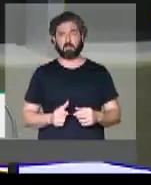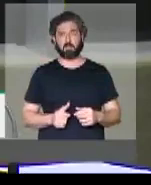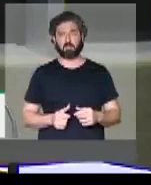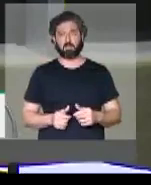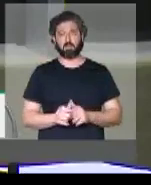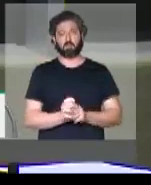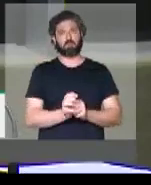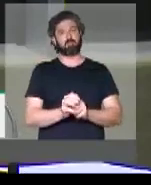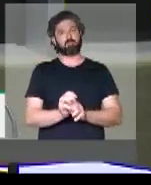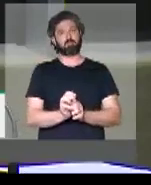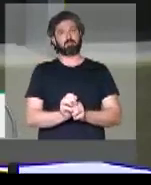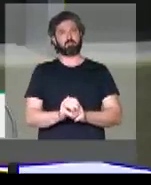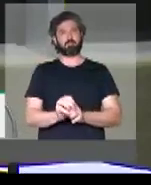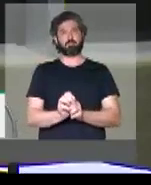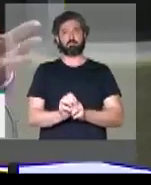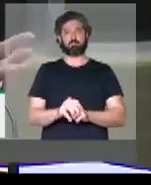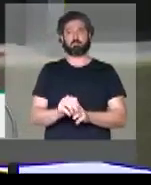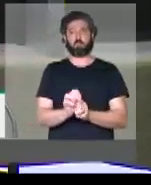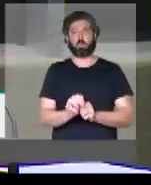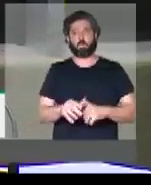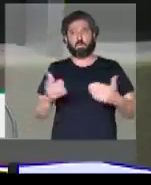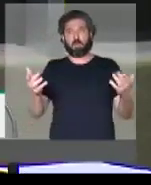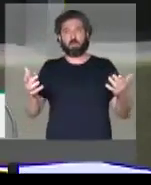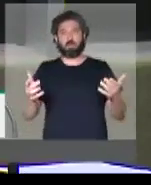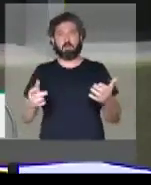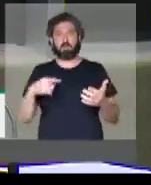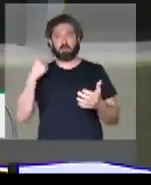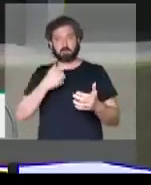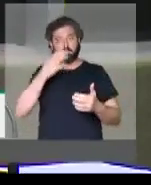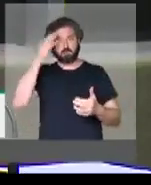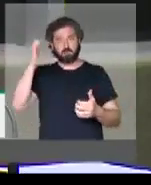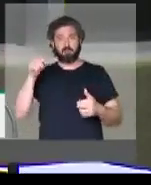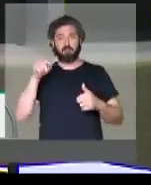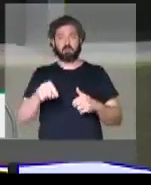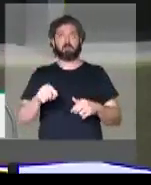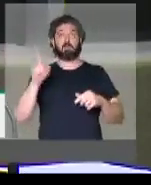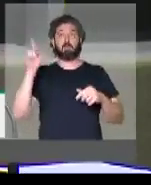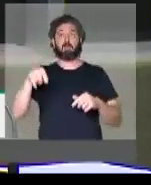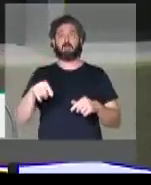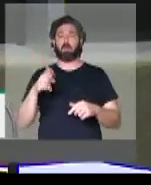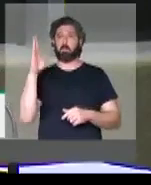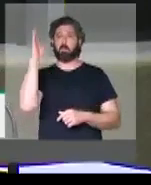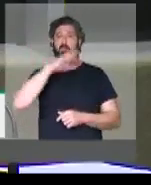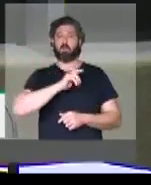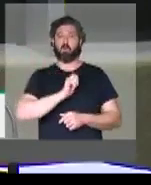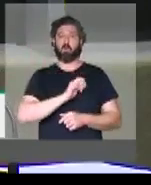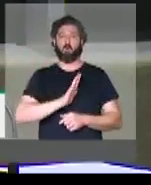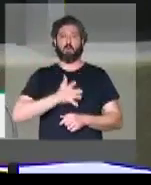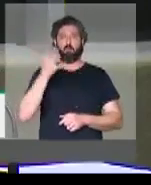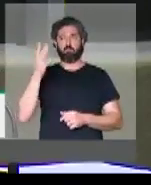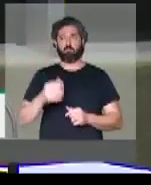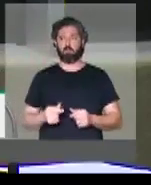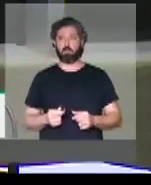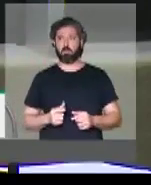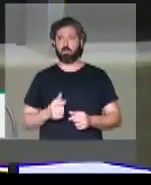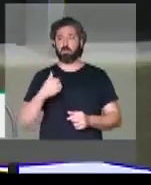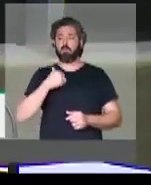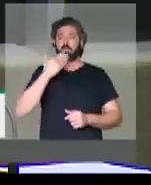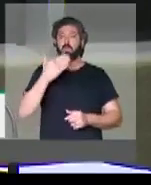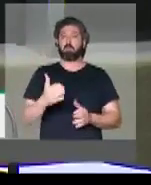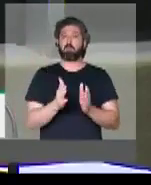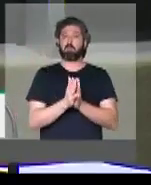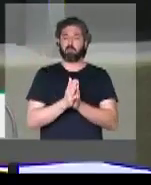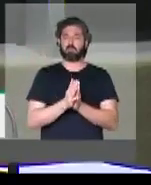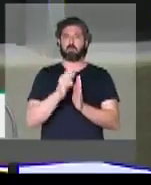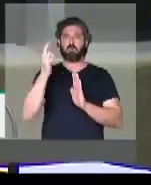categoria de trabalho. Ora, isso é absolutamente perverso. Eu quero apelar